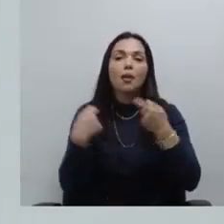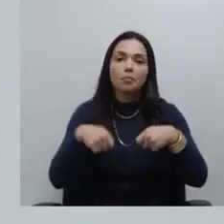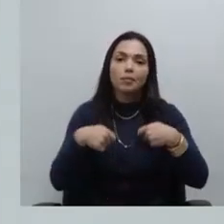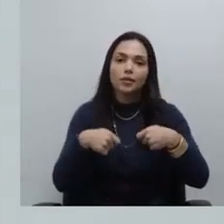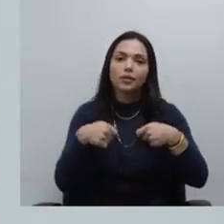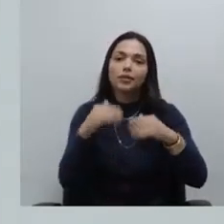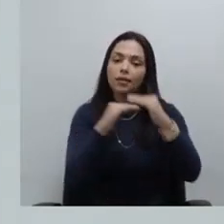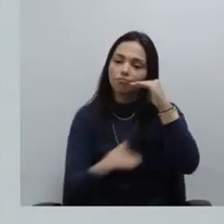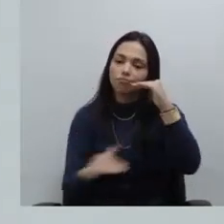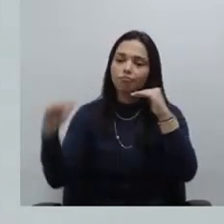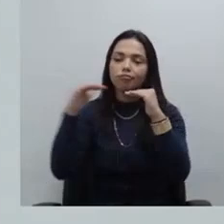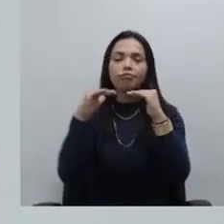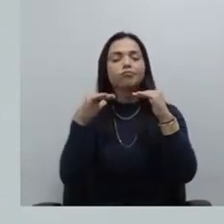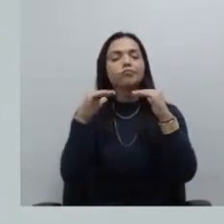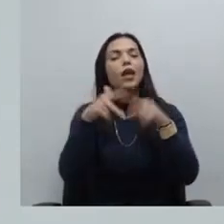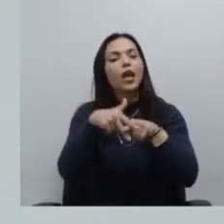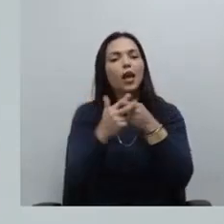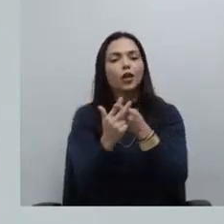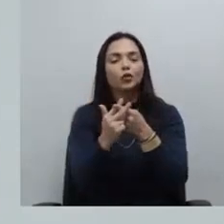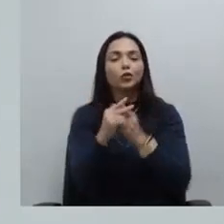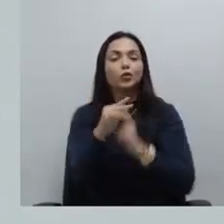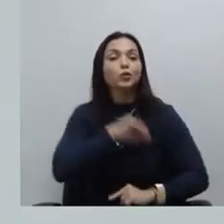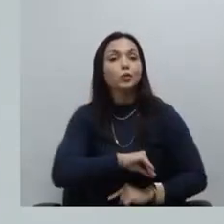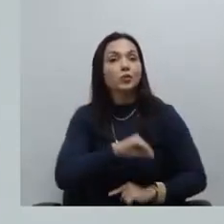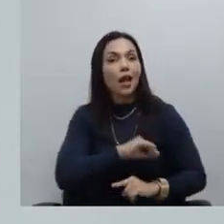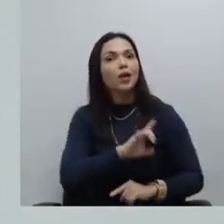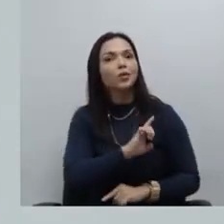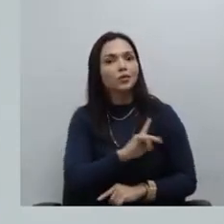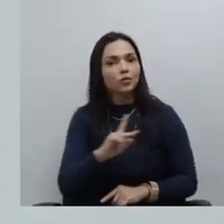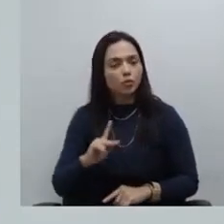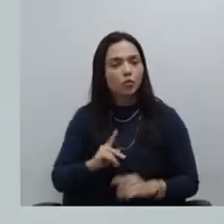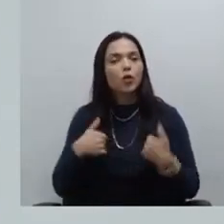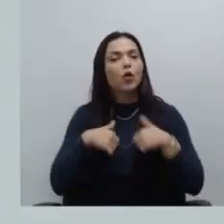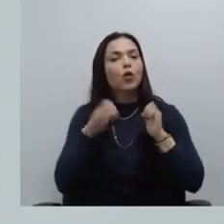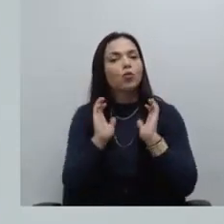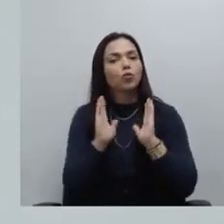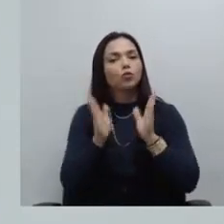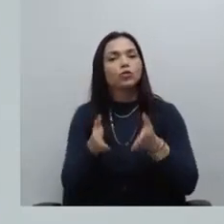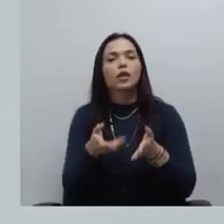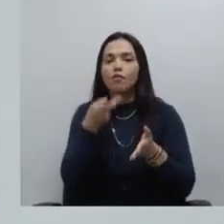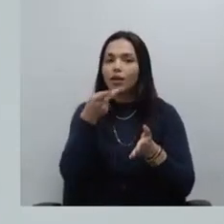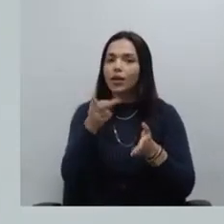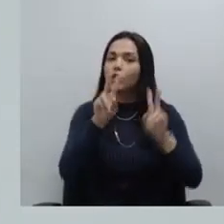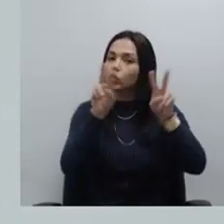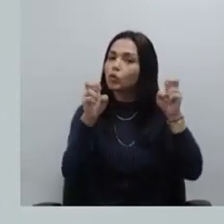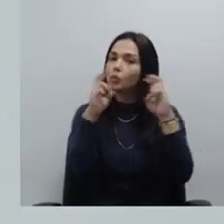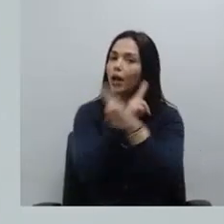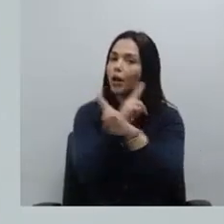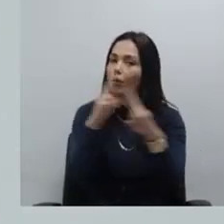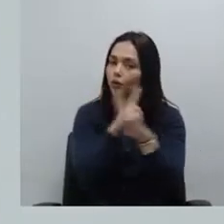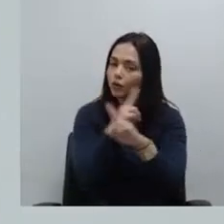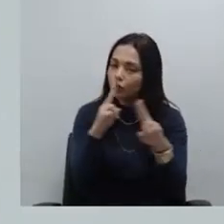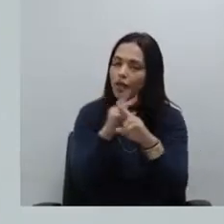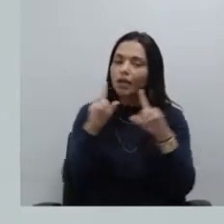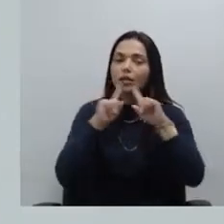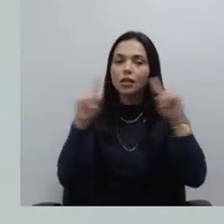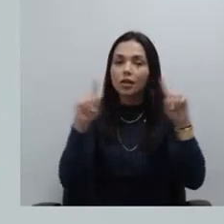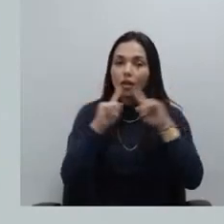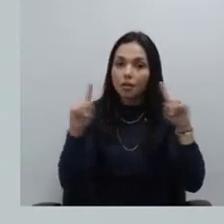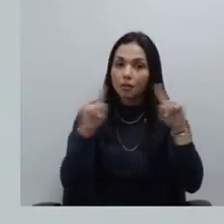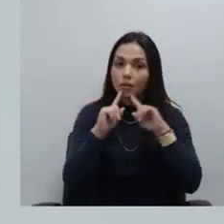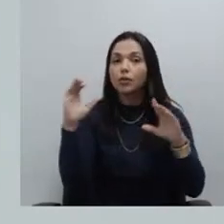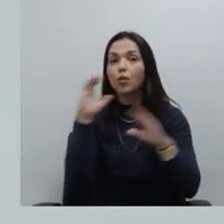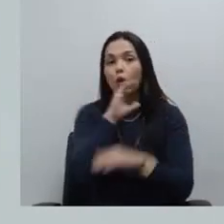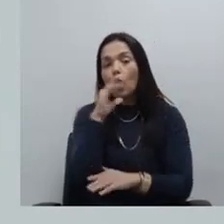públicas já manifestei na sessão passada a impreincidibilidade e urgência do envio desse anteprojeto